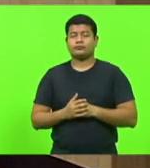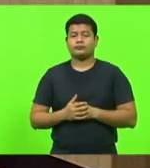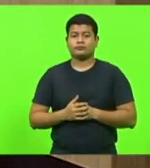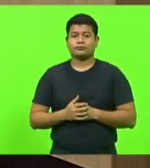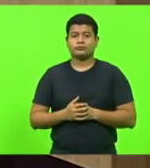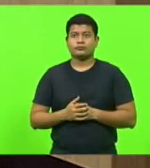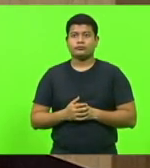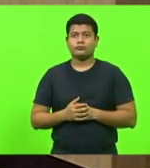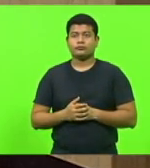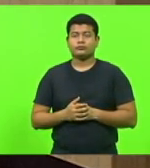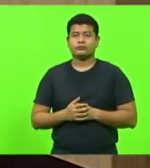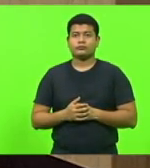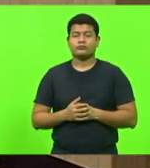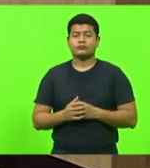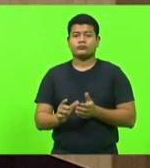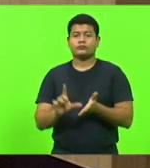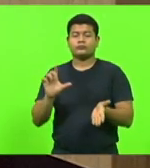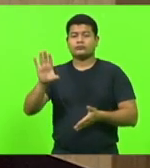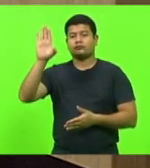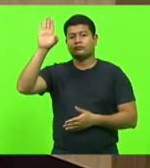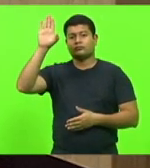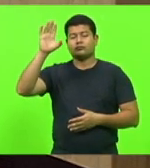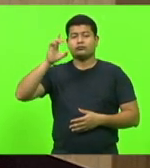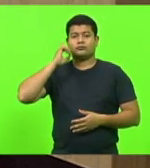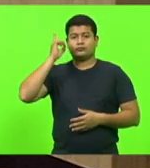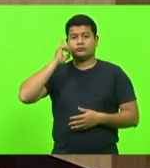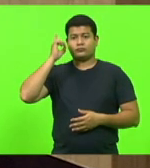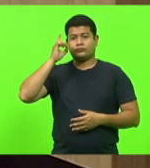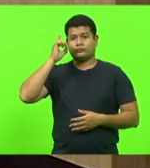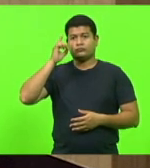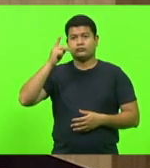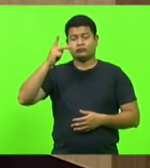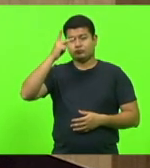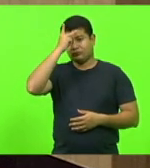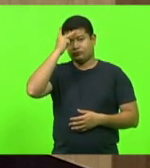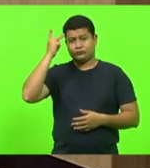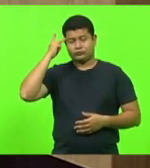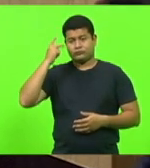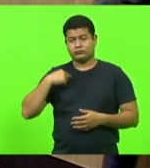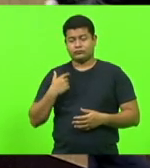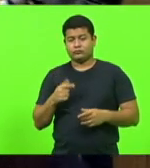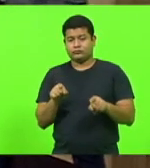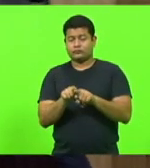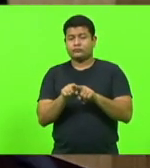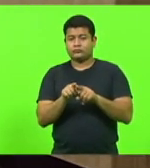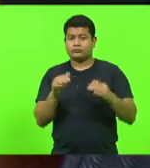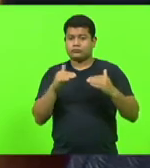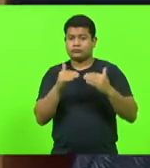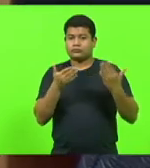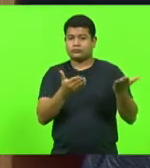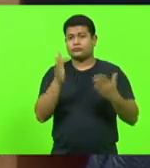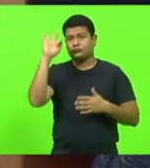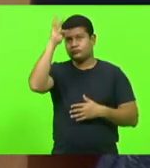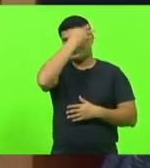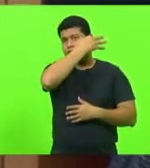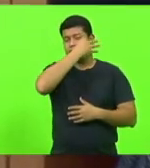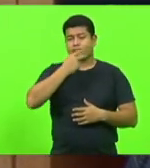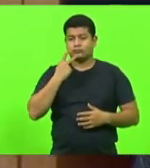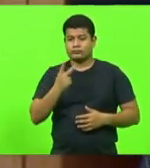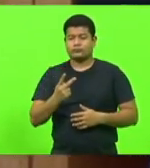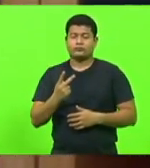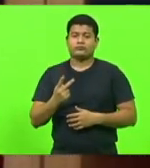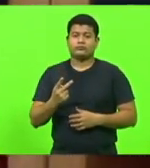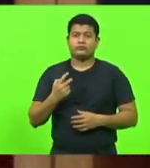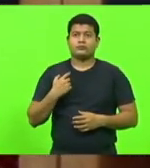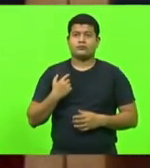Pela ordem, senhor presidente. Pela ordem, deputada Paulinha. Eu só quero reiterar as palavras do colega deputado Fabiano da Luz e dizer que,